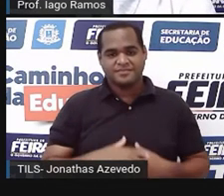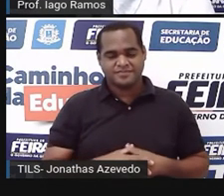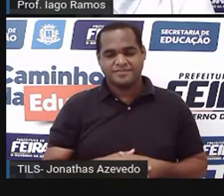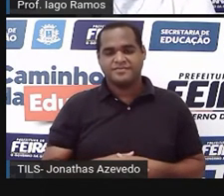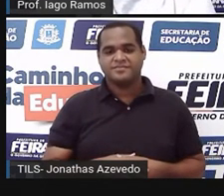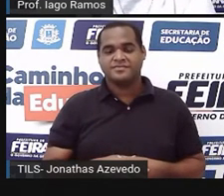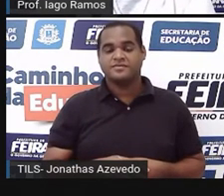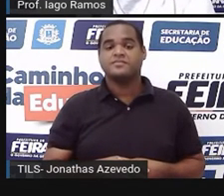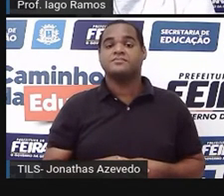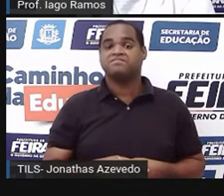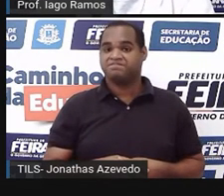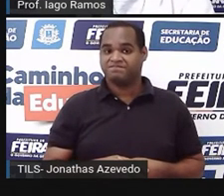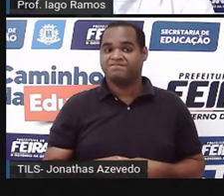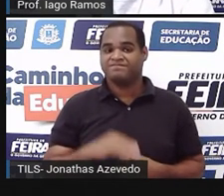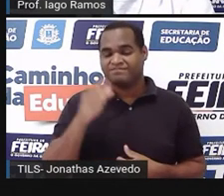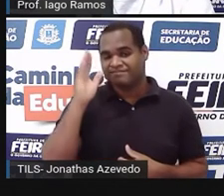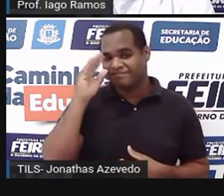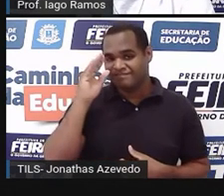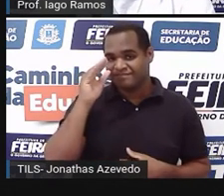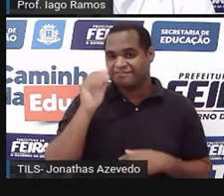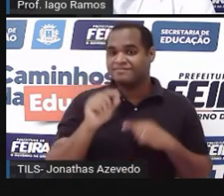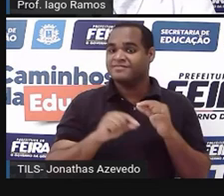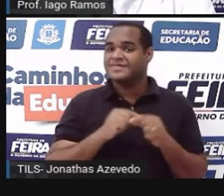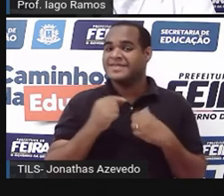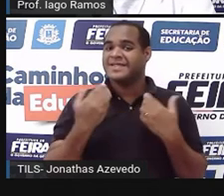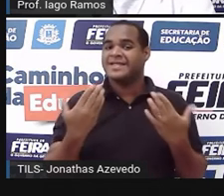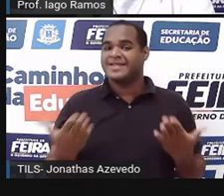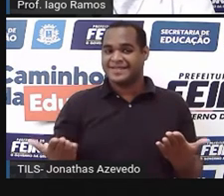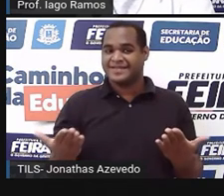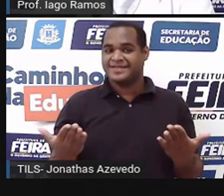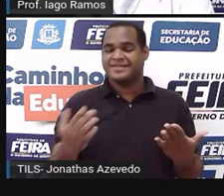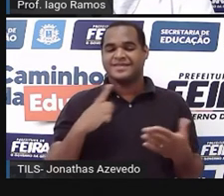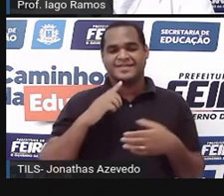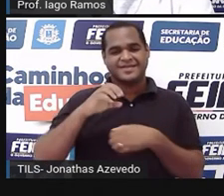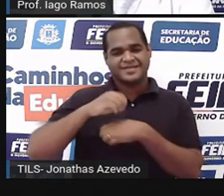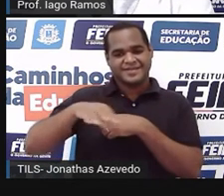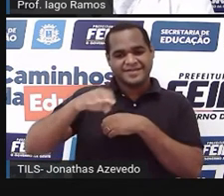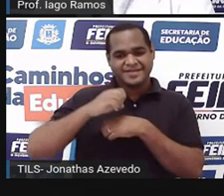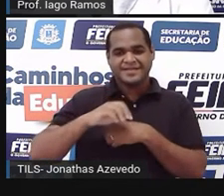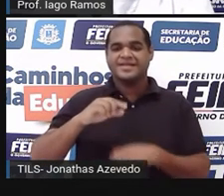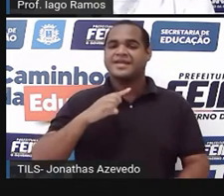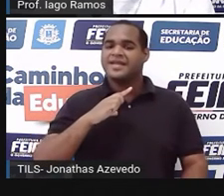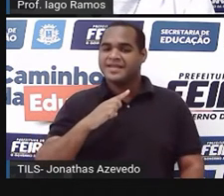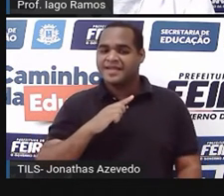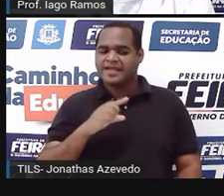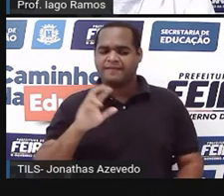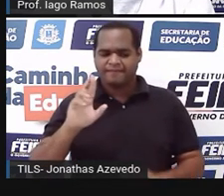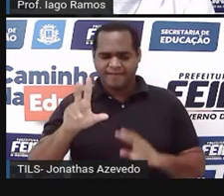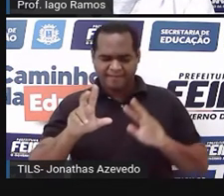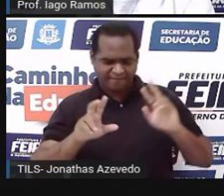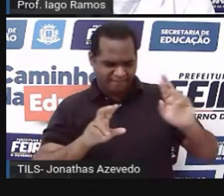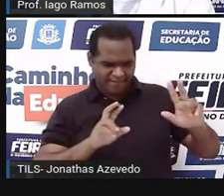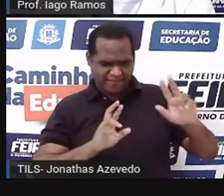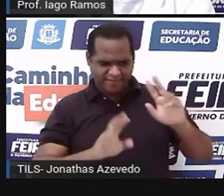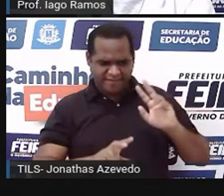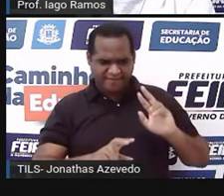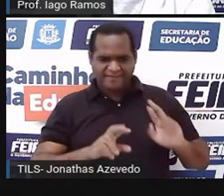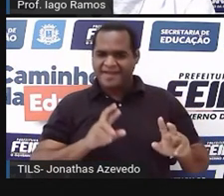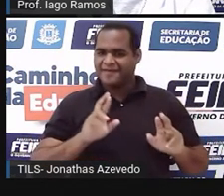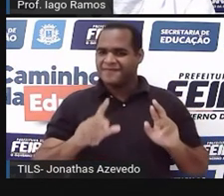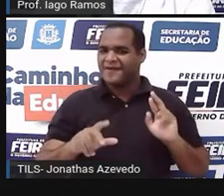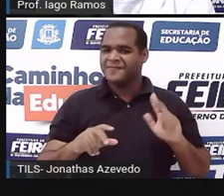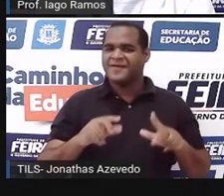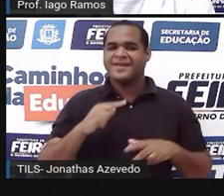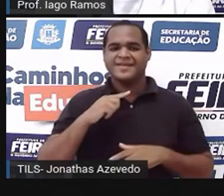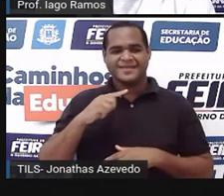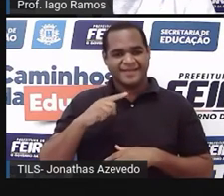Isso é muito curioso. Eu trouxe três triângulos diferentes, três tipos de triângulos